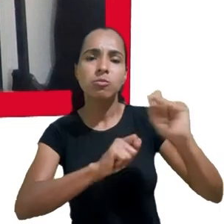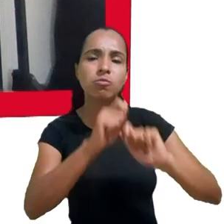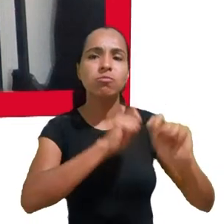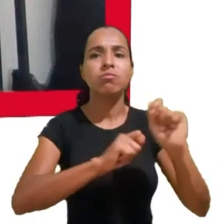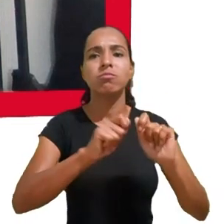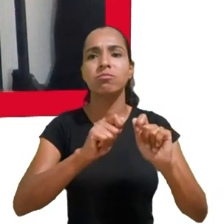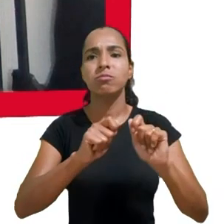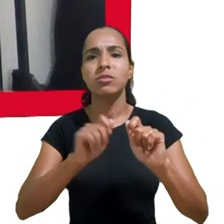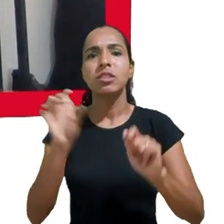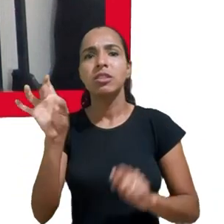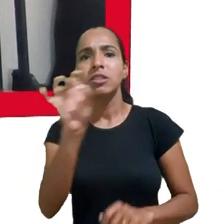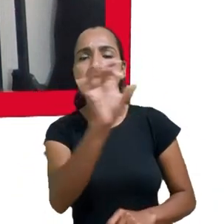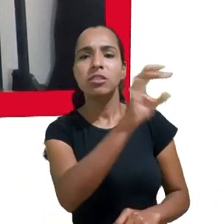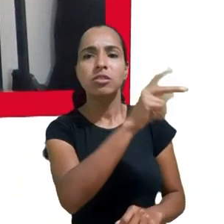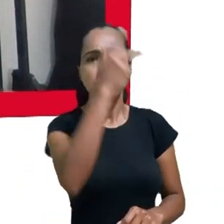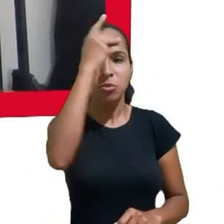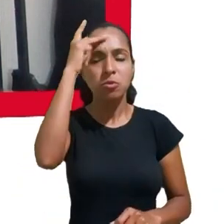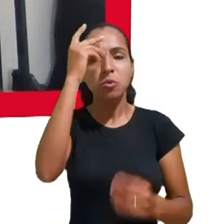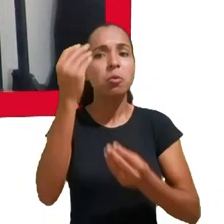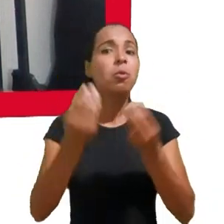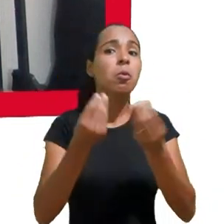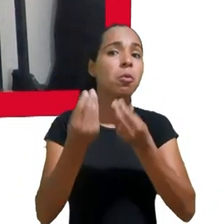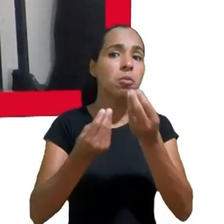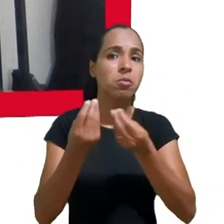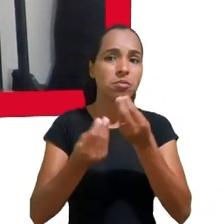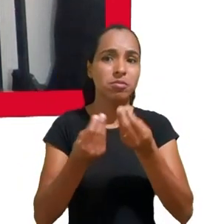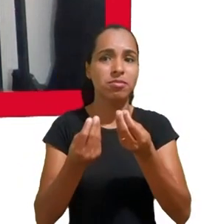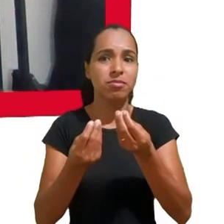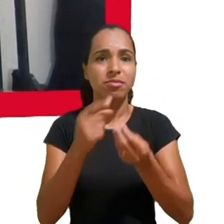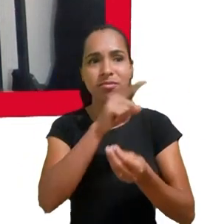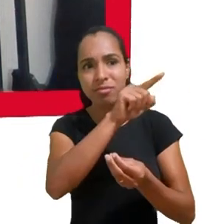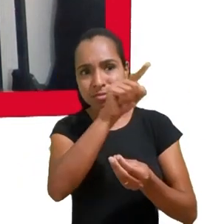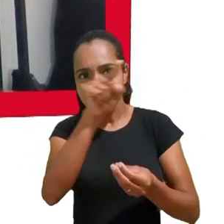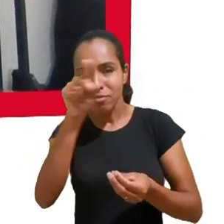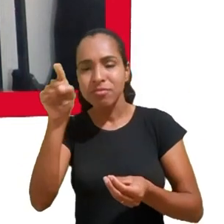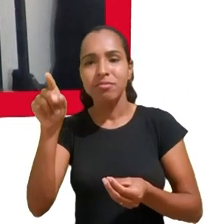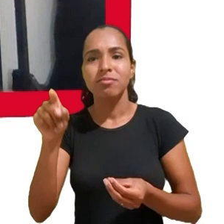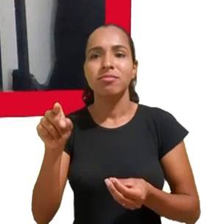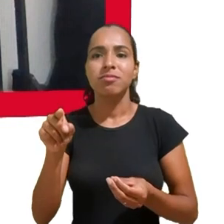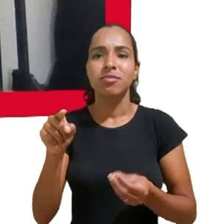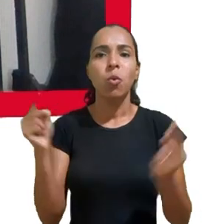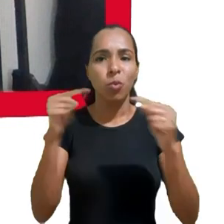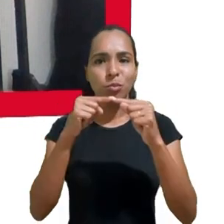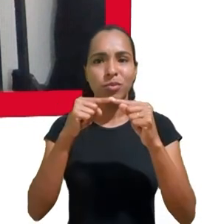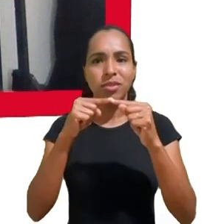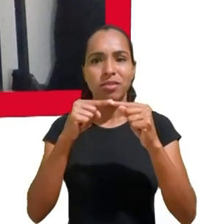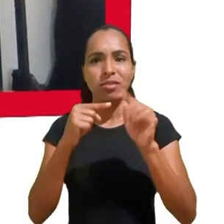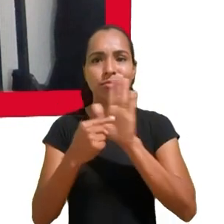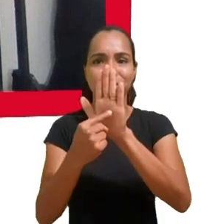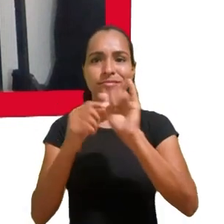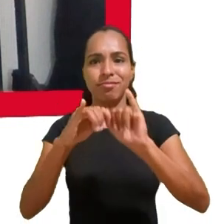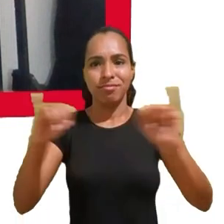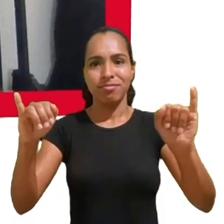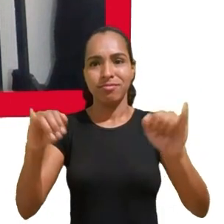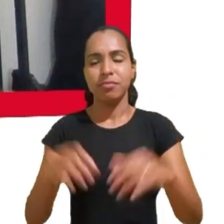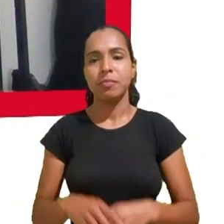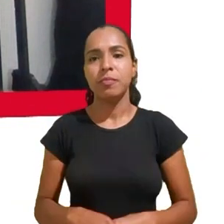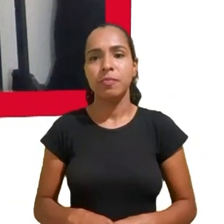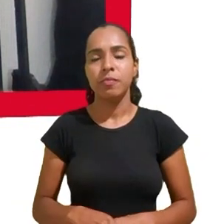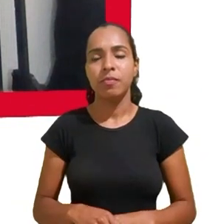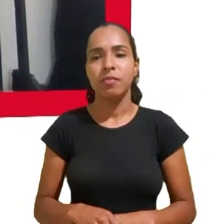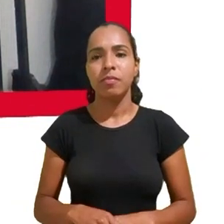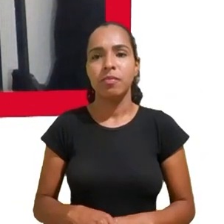na indução de um comportamento específico, muito centrado em publicidade. E o universo dos dados pessoais é importante